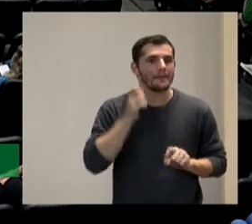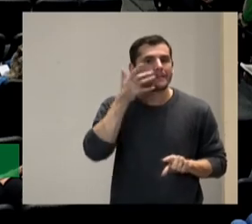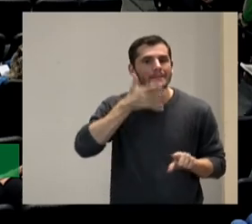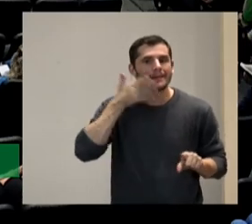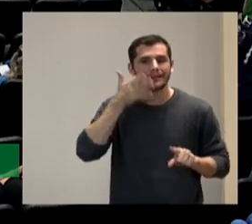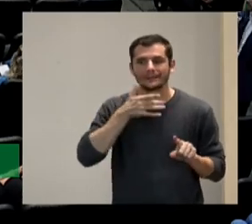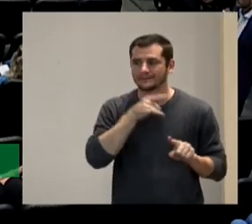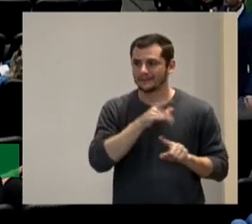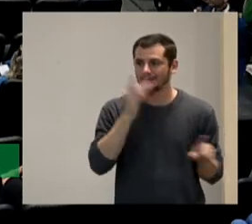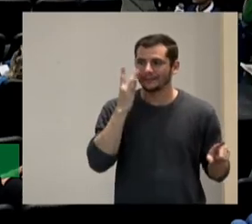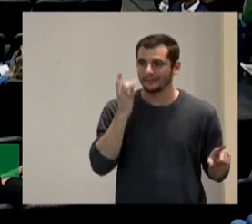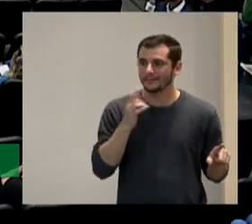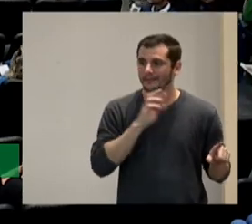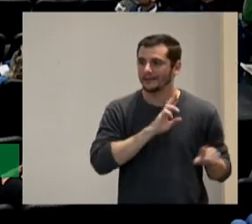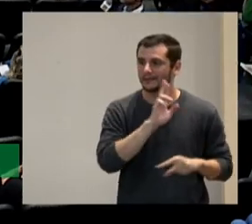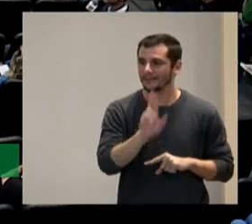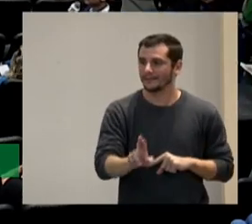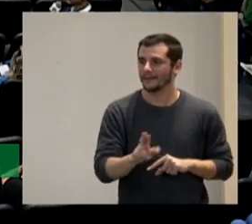responderem